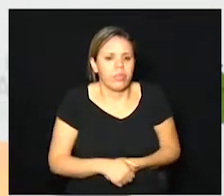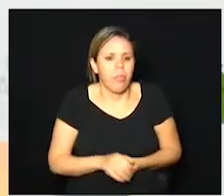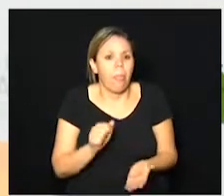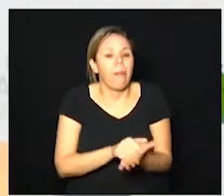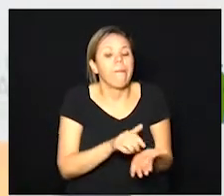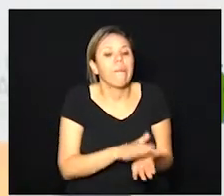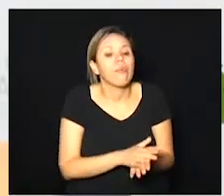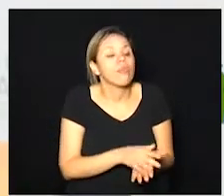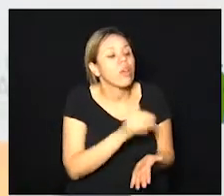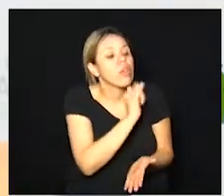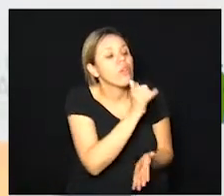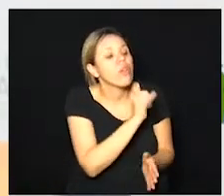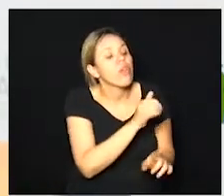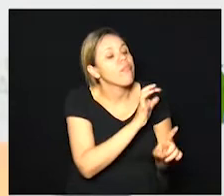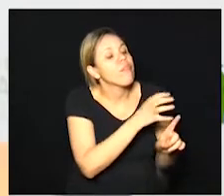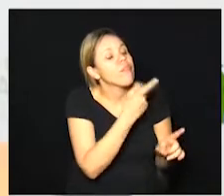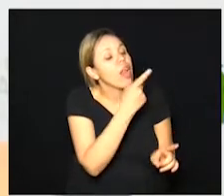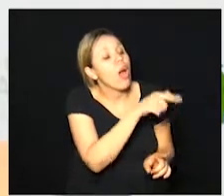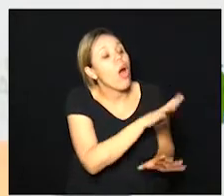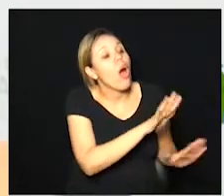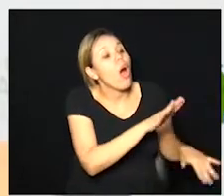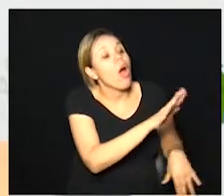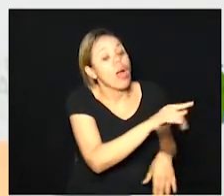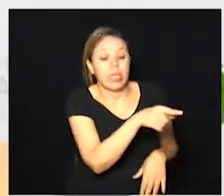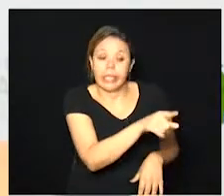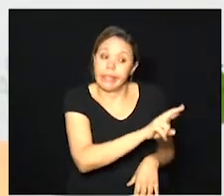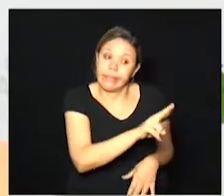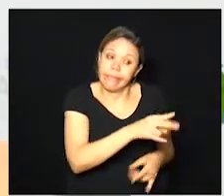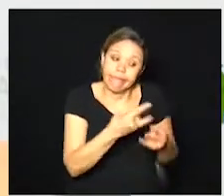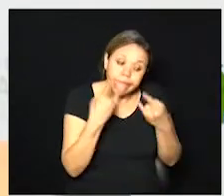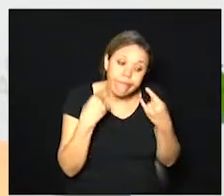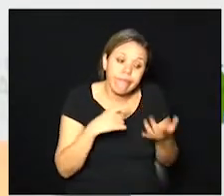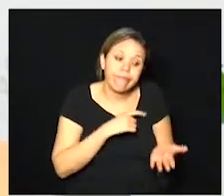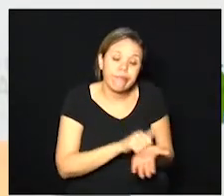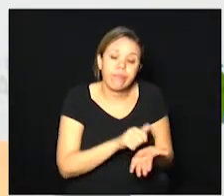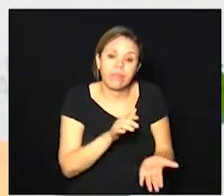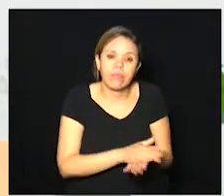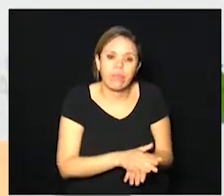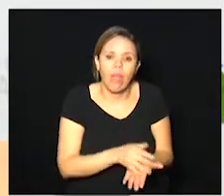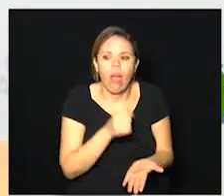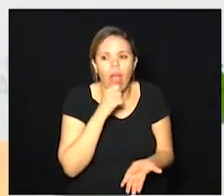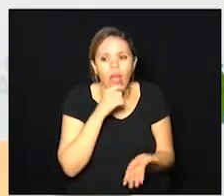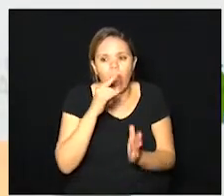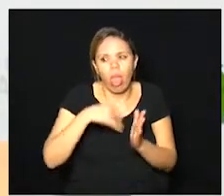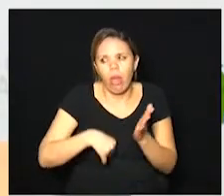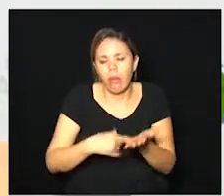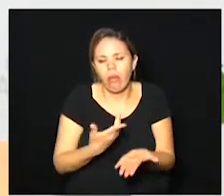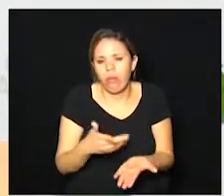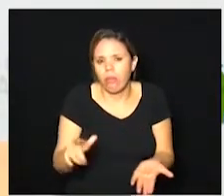moral a pessoa chega e fala olha o senhor não existe a multa pecuniária